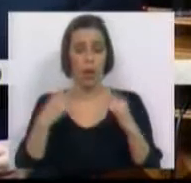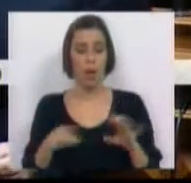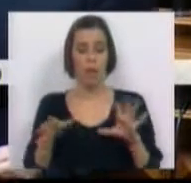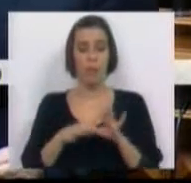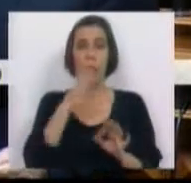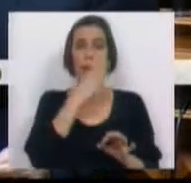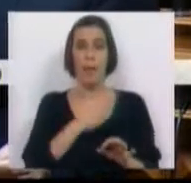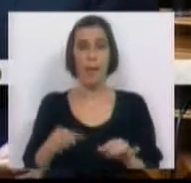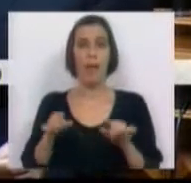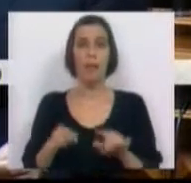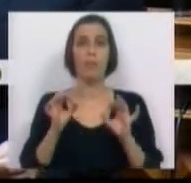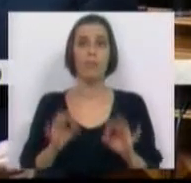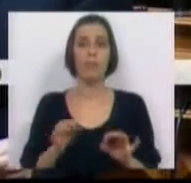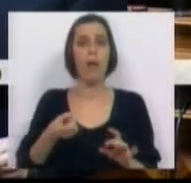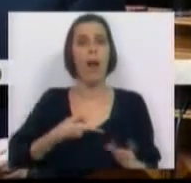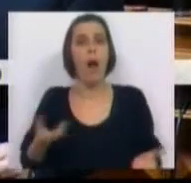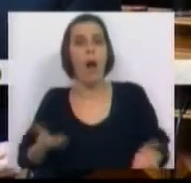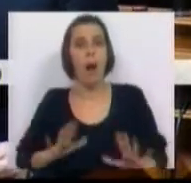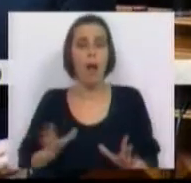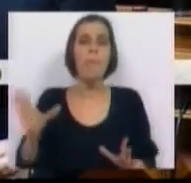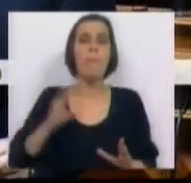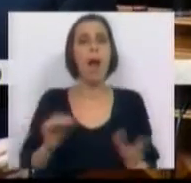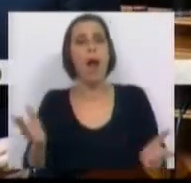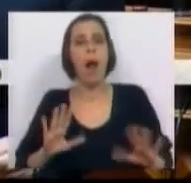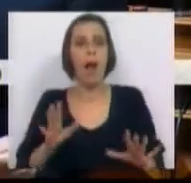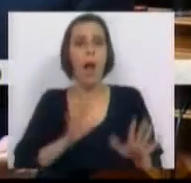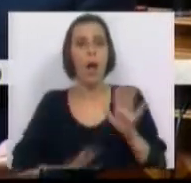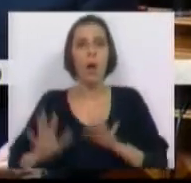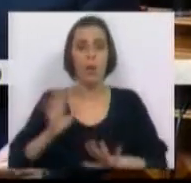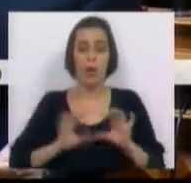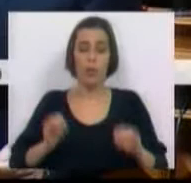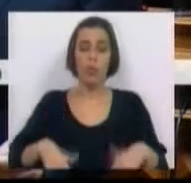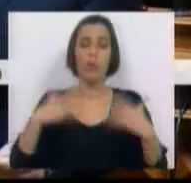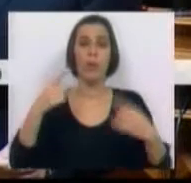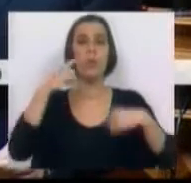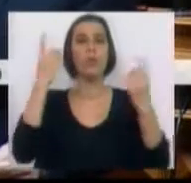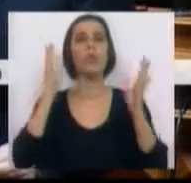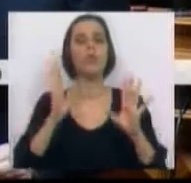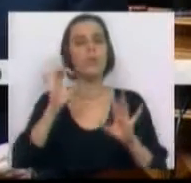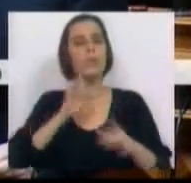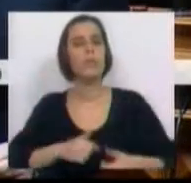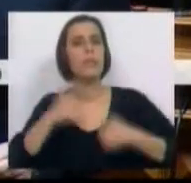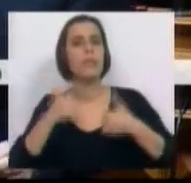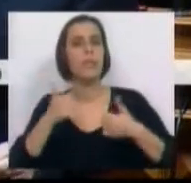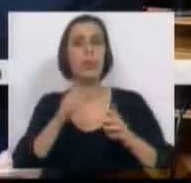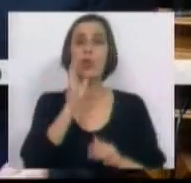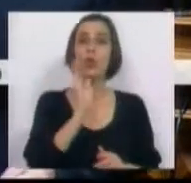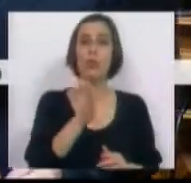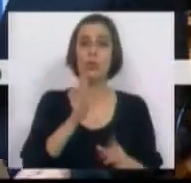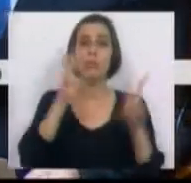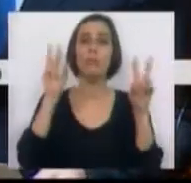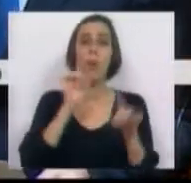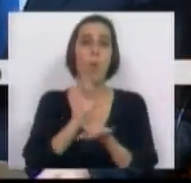respectiva concretização que nos deve levar, sem mais, a recuar nos princípios que enunciamos como essenciais e